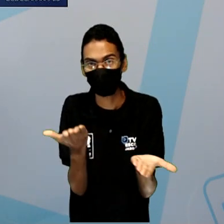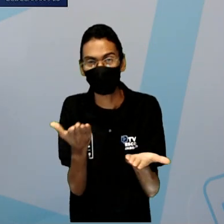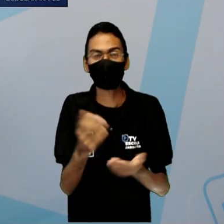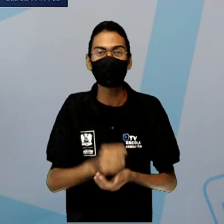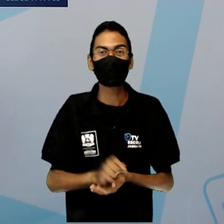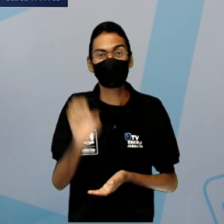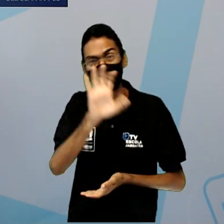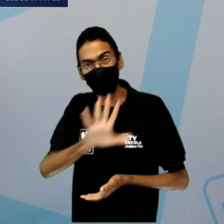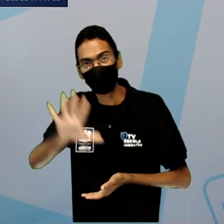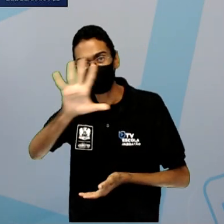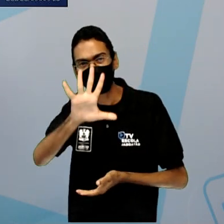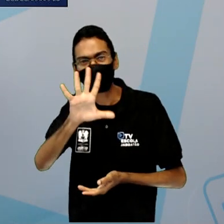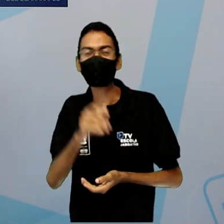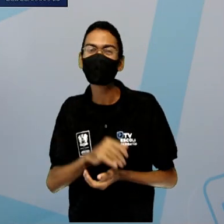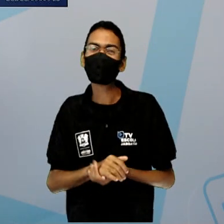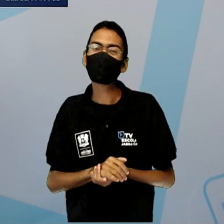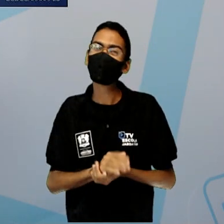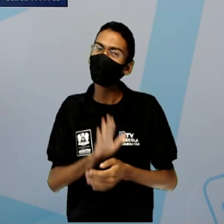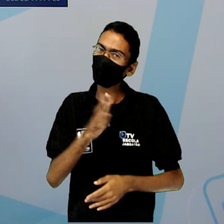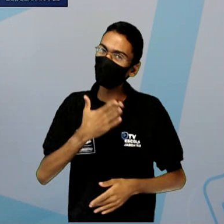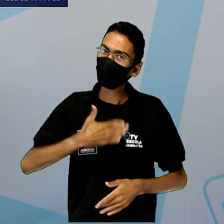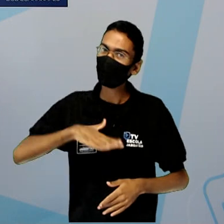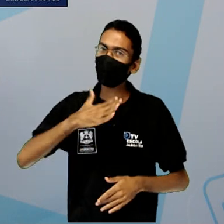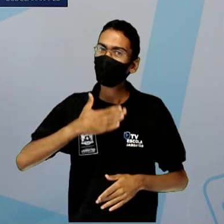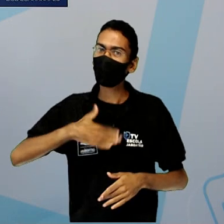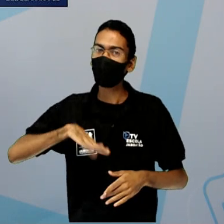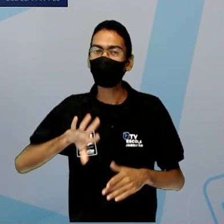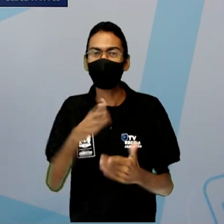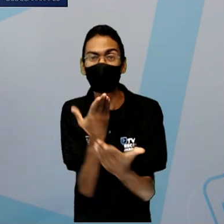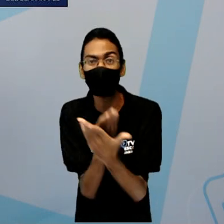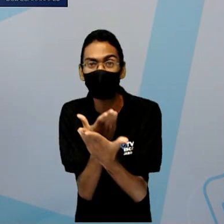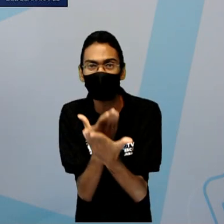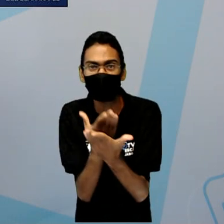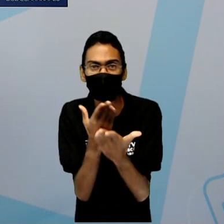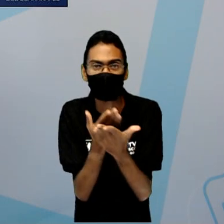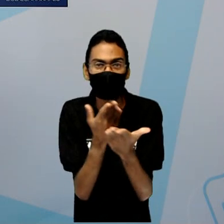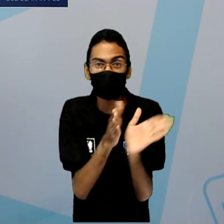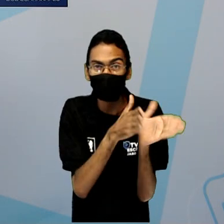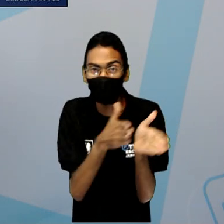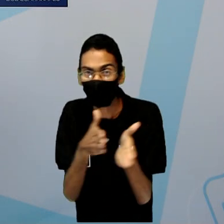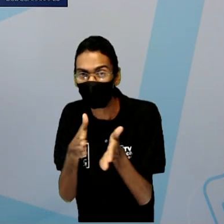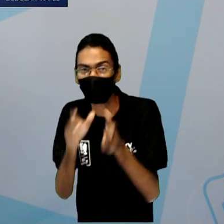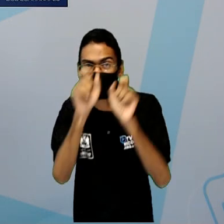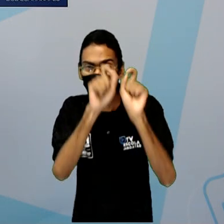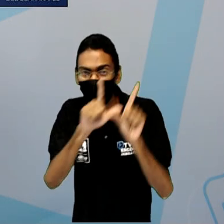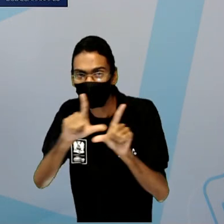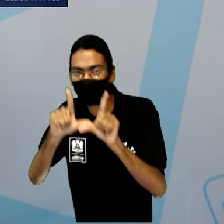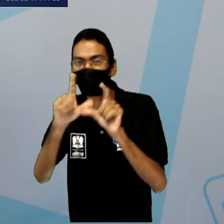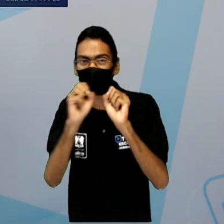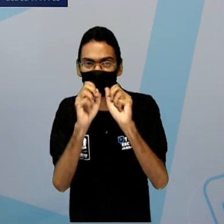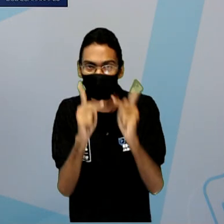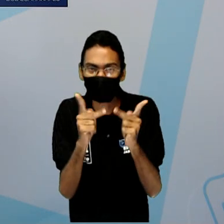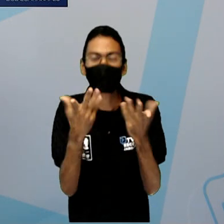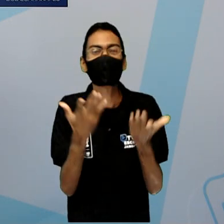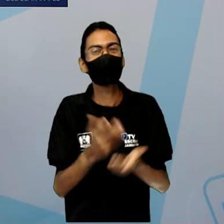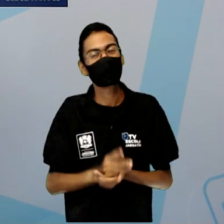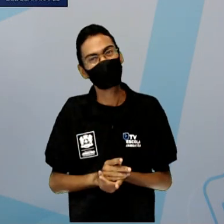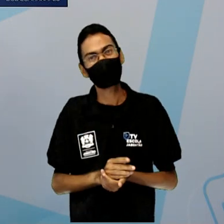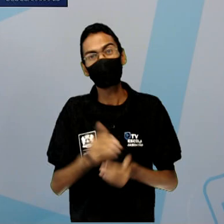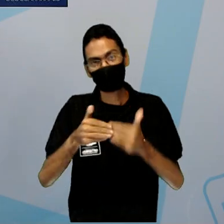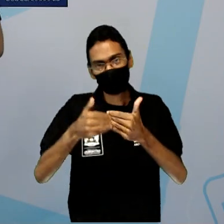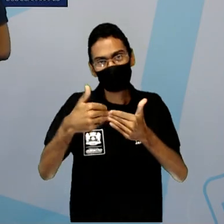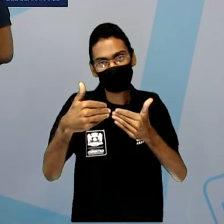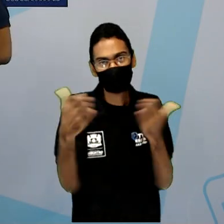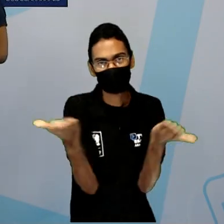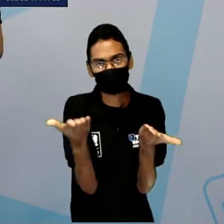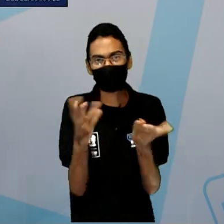mesma linha, devagarinho, com os slides, acompanhando os slides. Valeu, pessoal. Tamo junto. Simbora aí. Por favor,